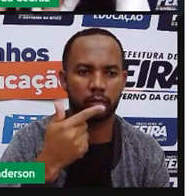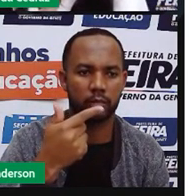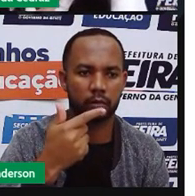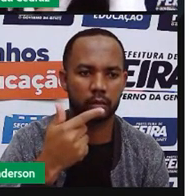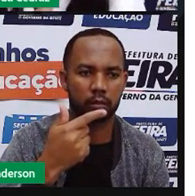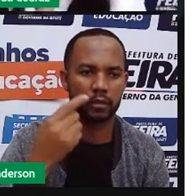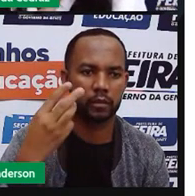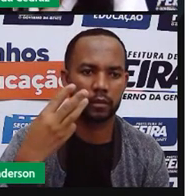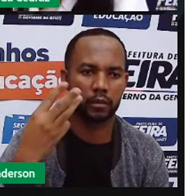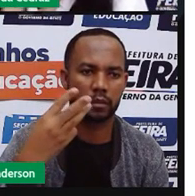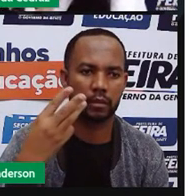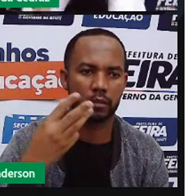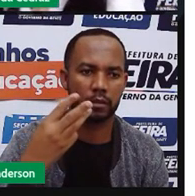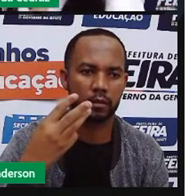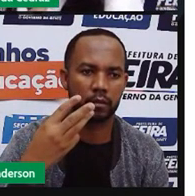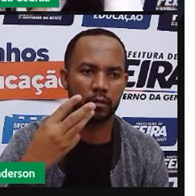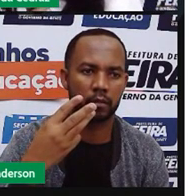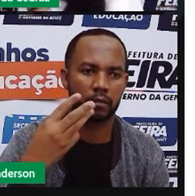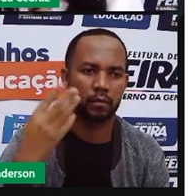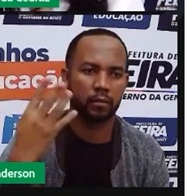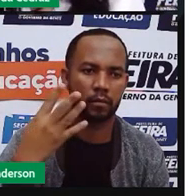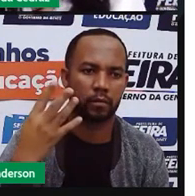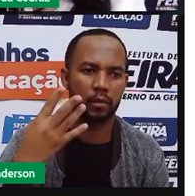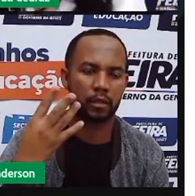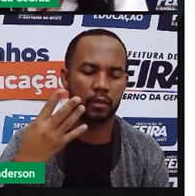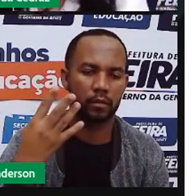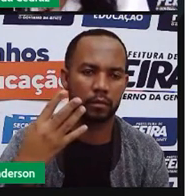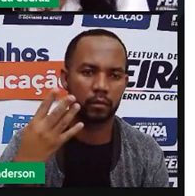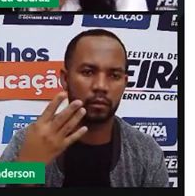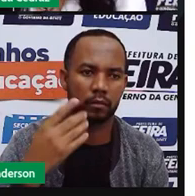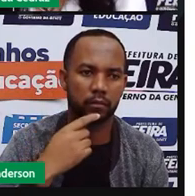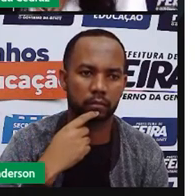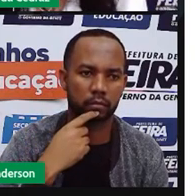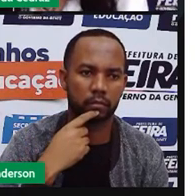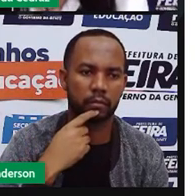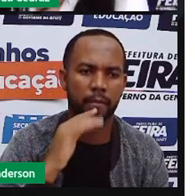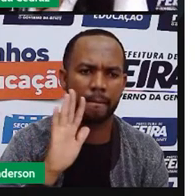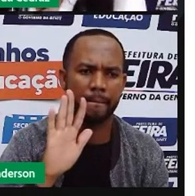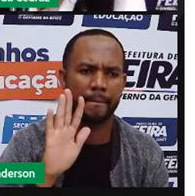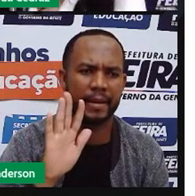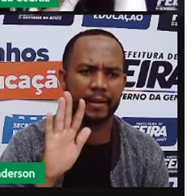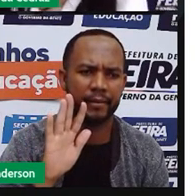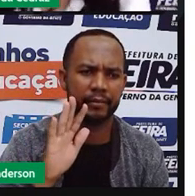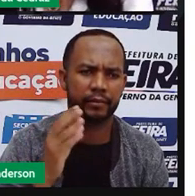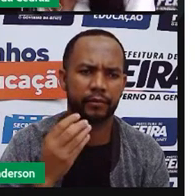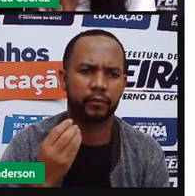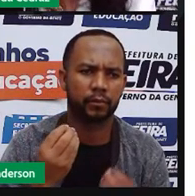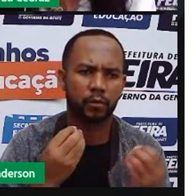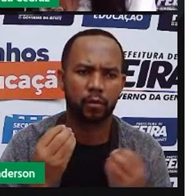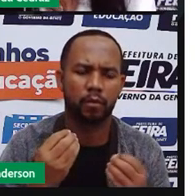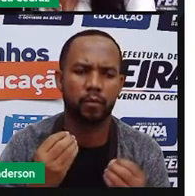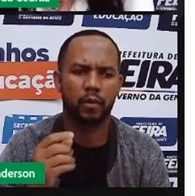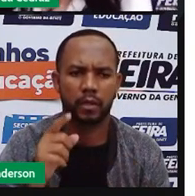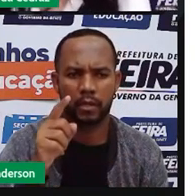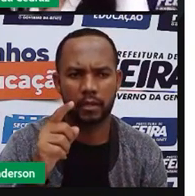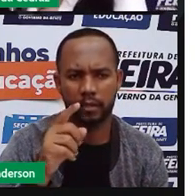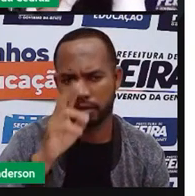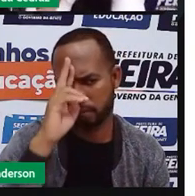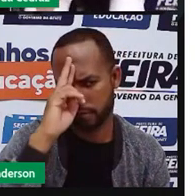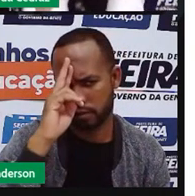três quatro horas pronto mas ele vai sair meio dia